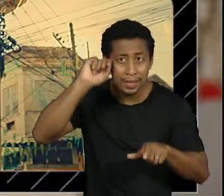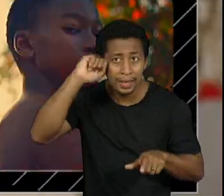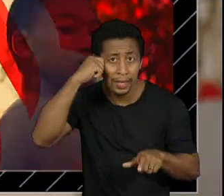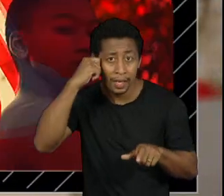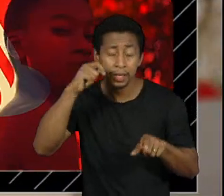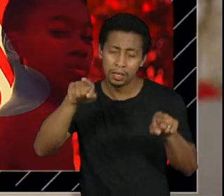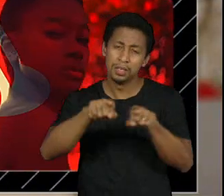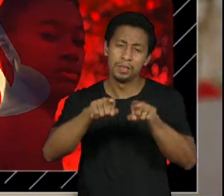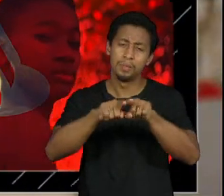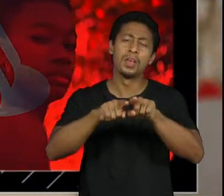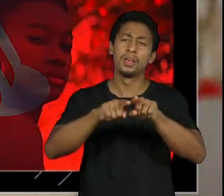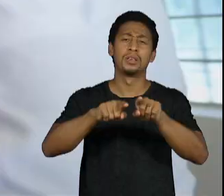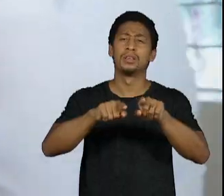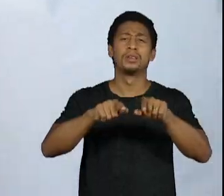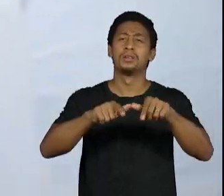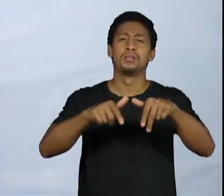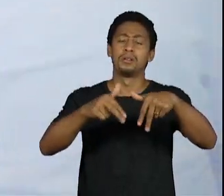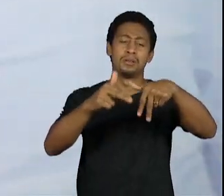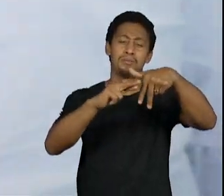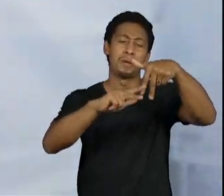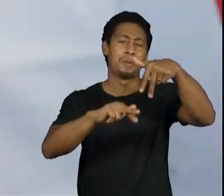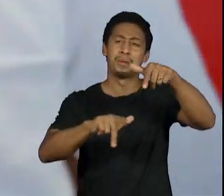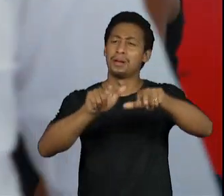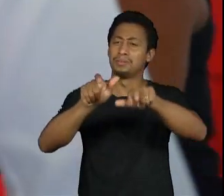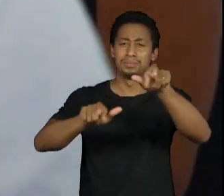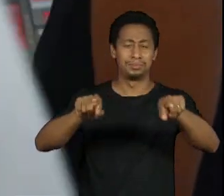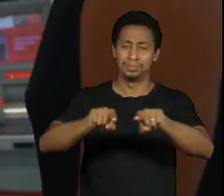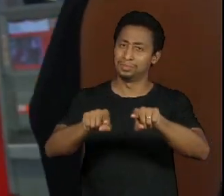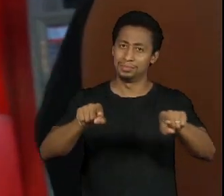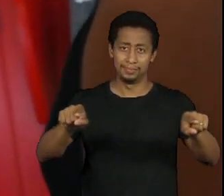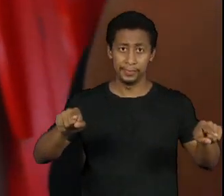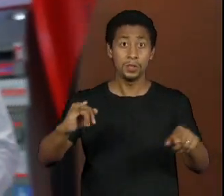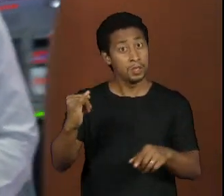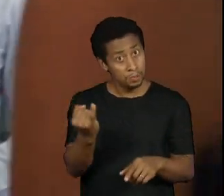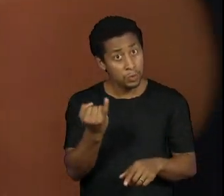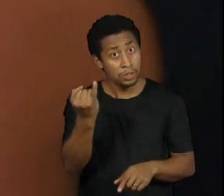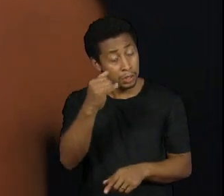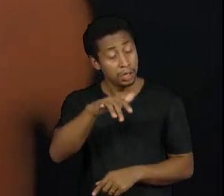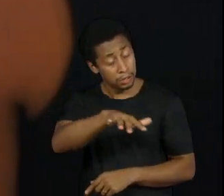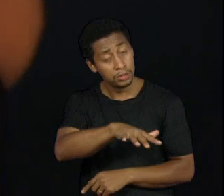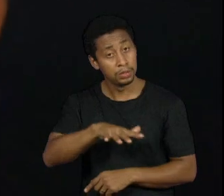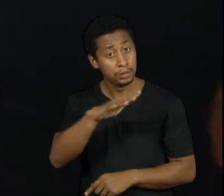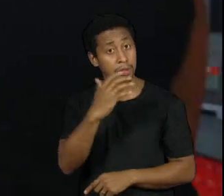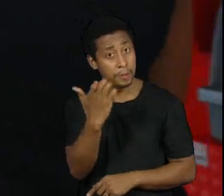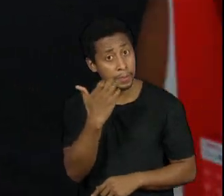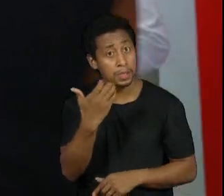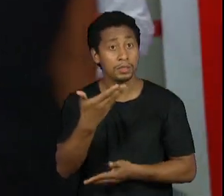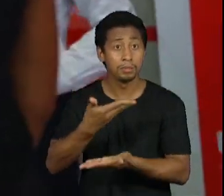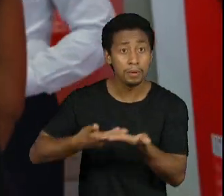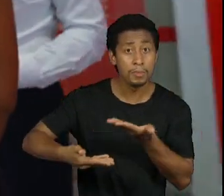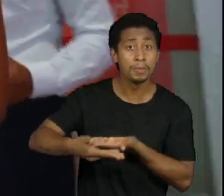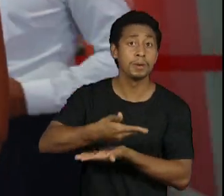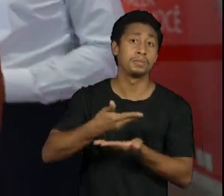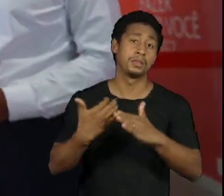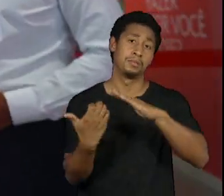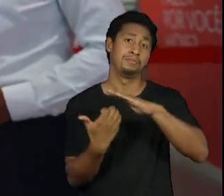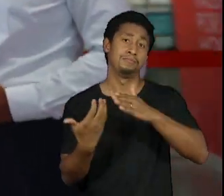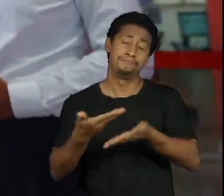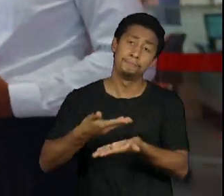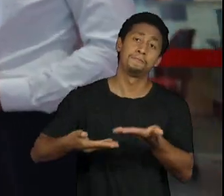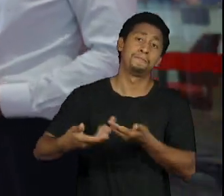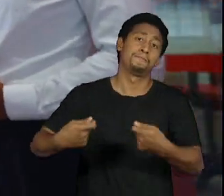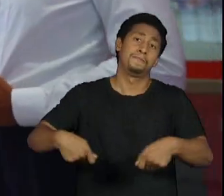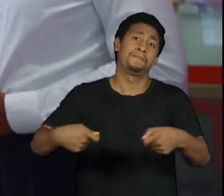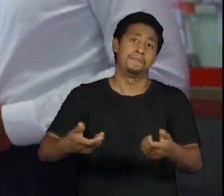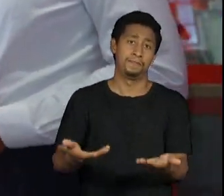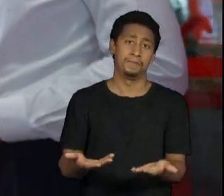diversidade faz todo sentido para o ambiente da organização que aqui a gente preza muito pela questão do que aqui você